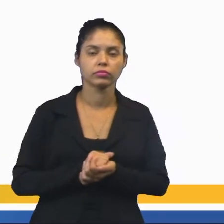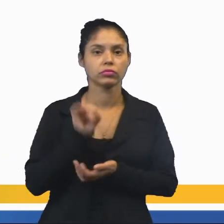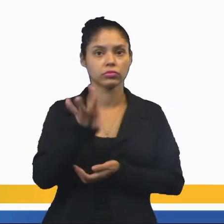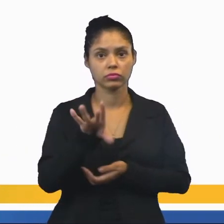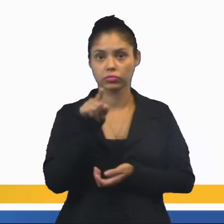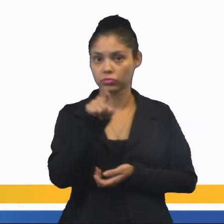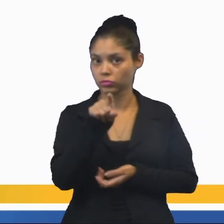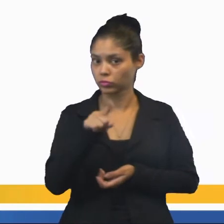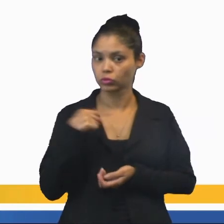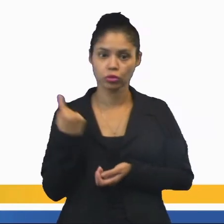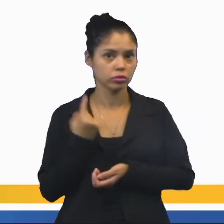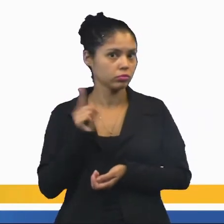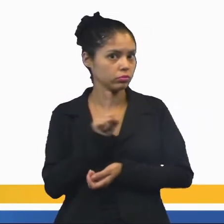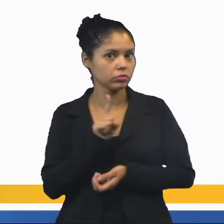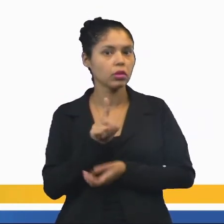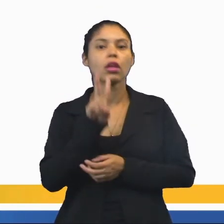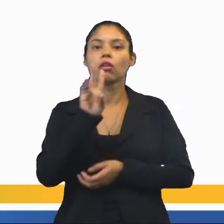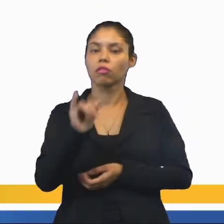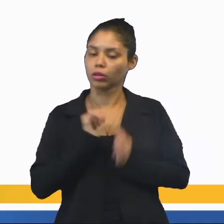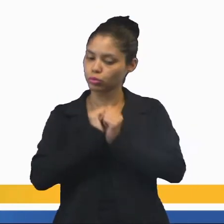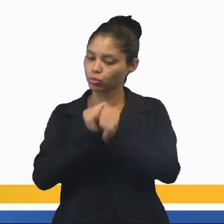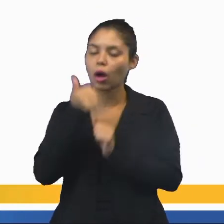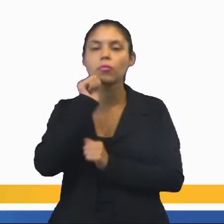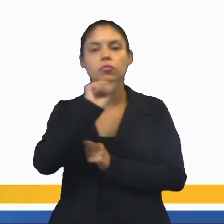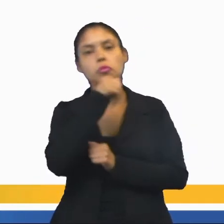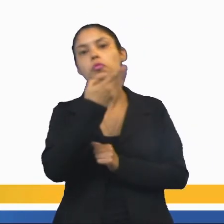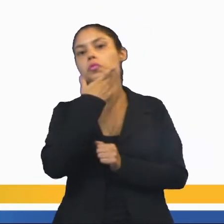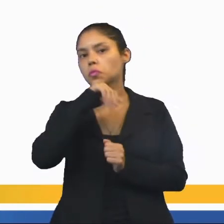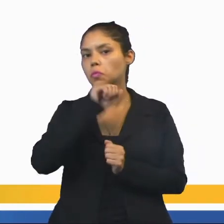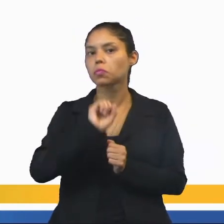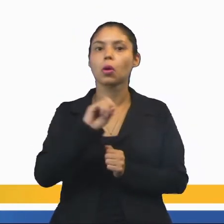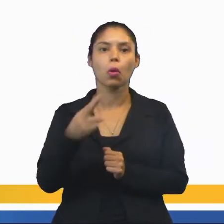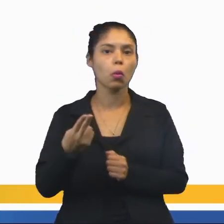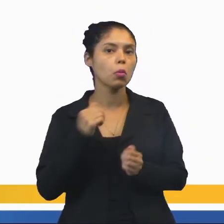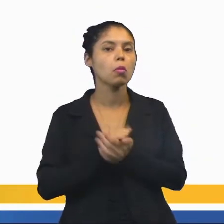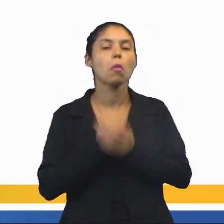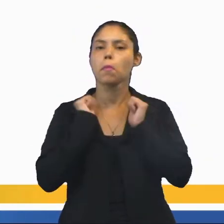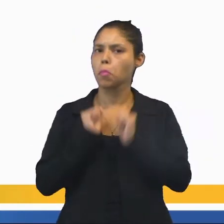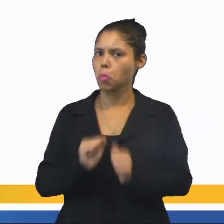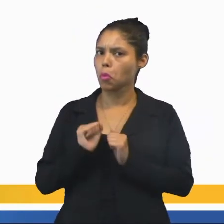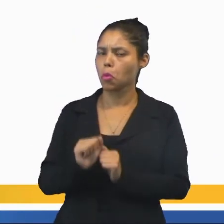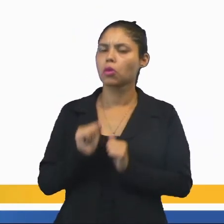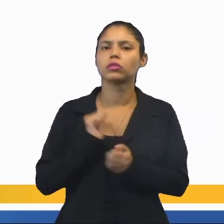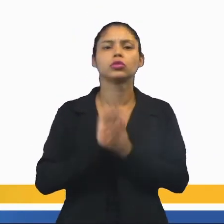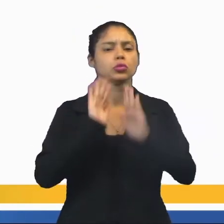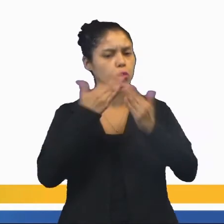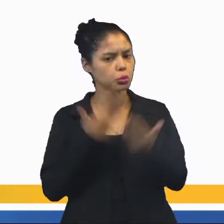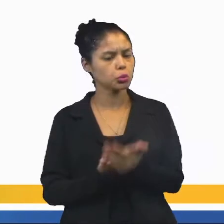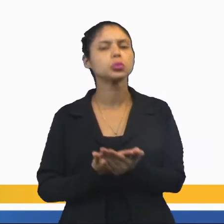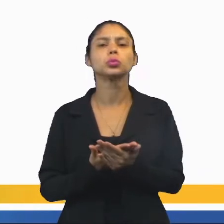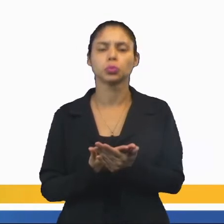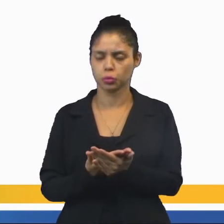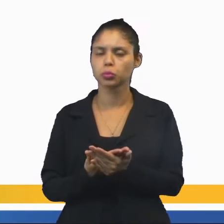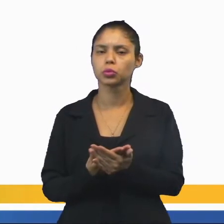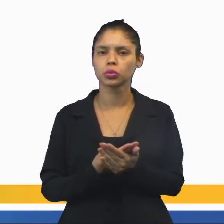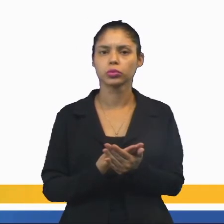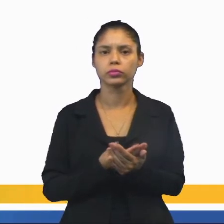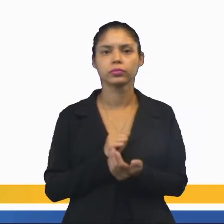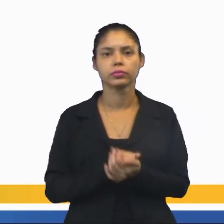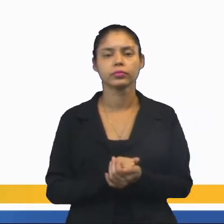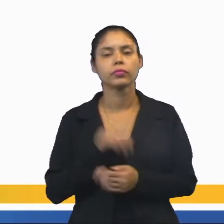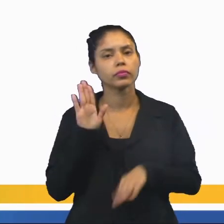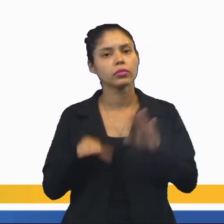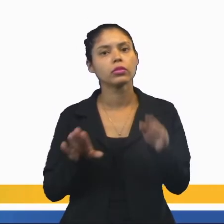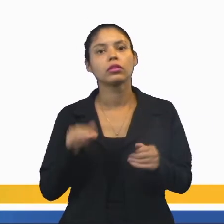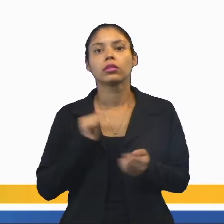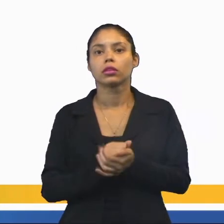sozinho, você vai com autorização, a família vai ser consultada, no caso de uma escola, ou você pode ir com... Às vezes, de